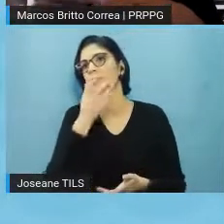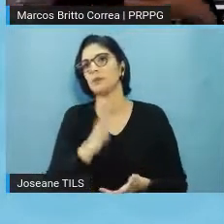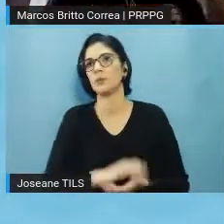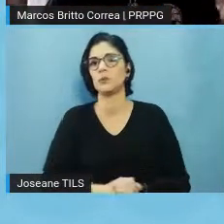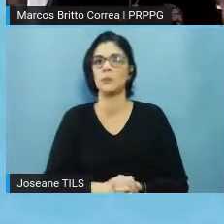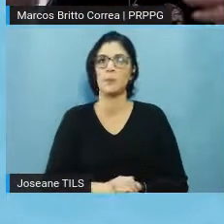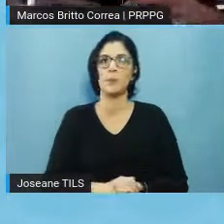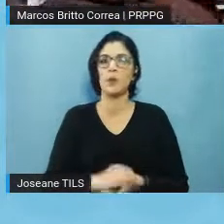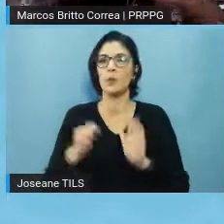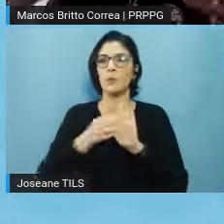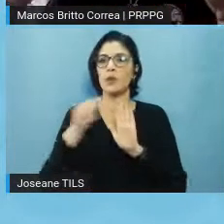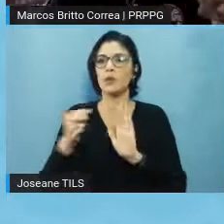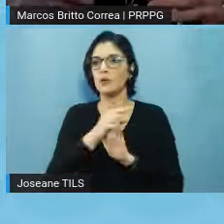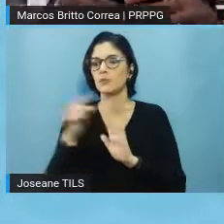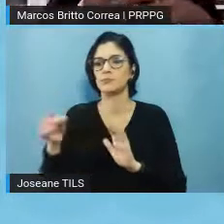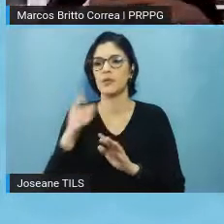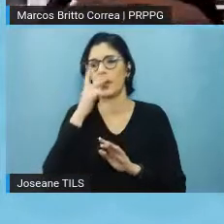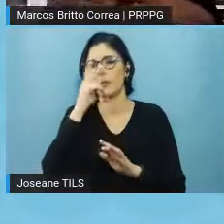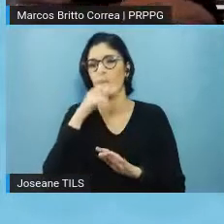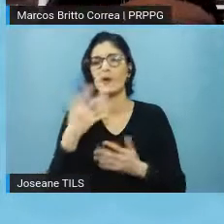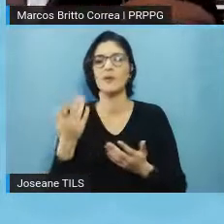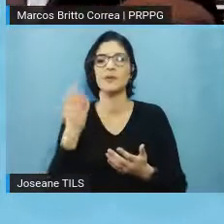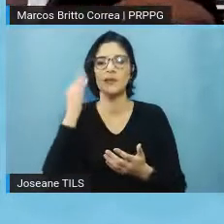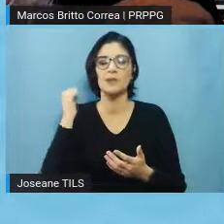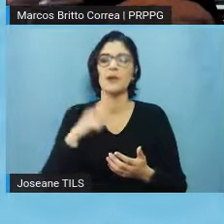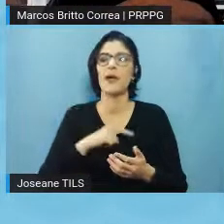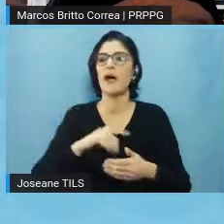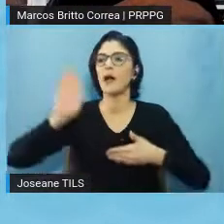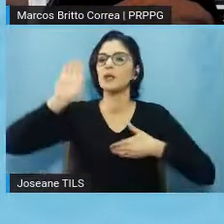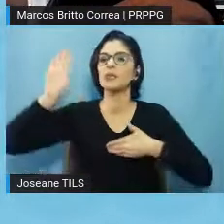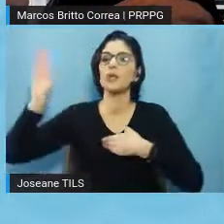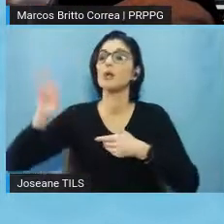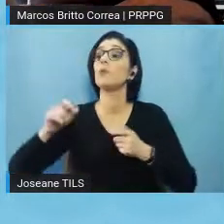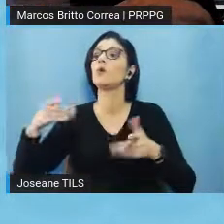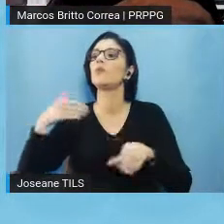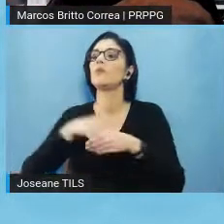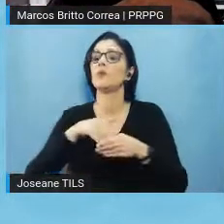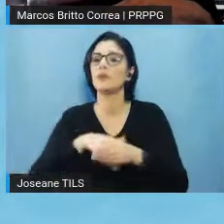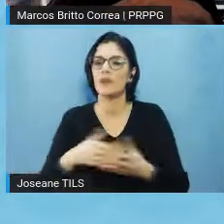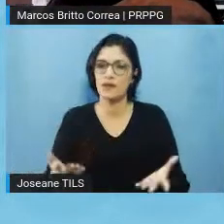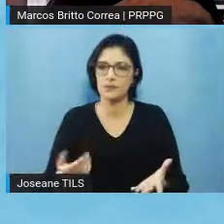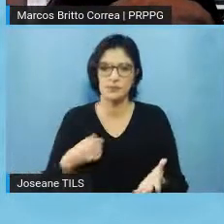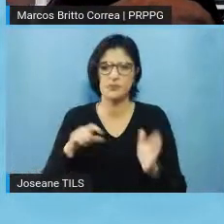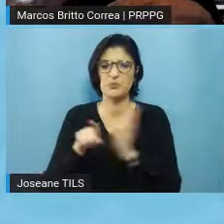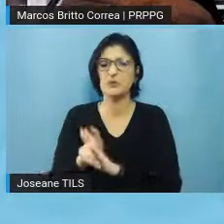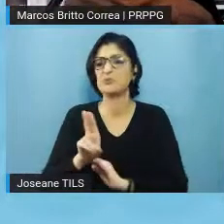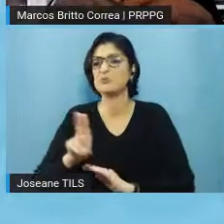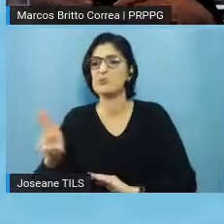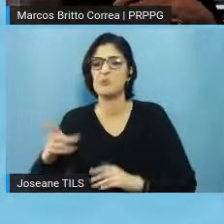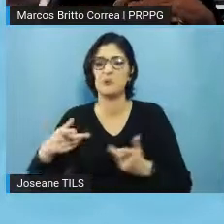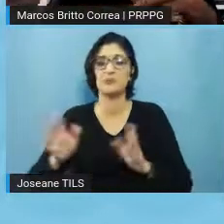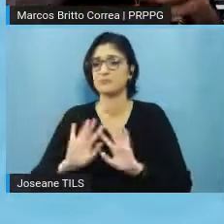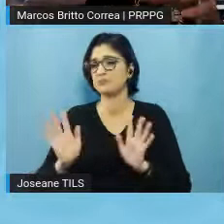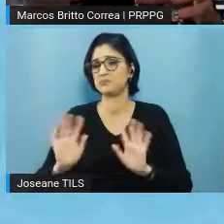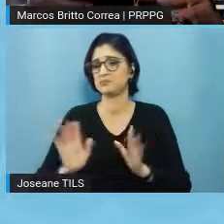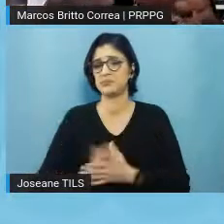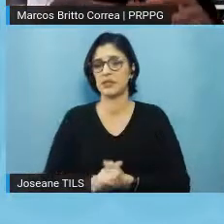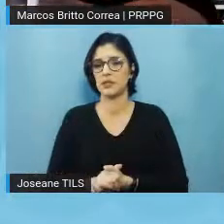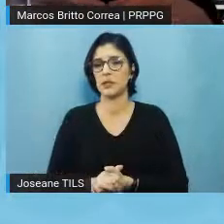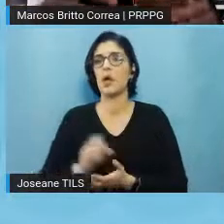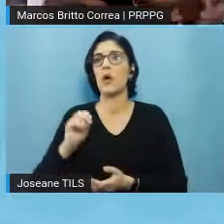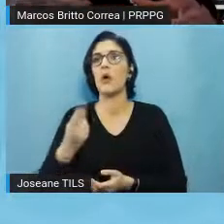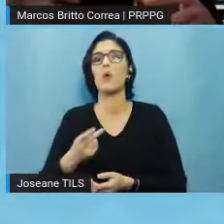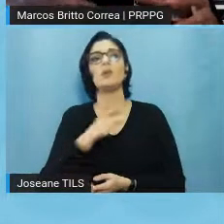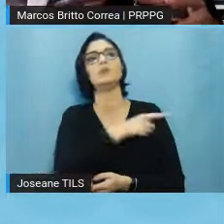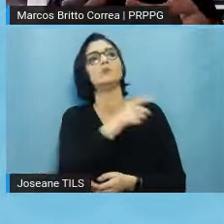a mais clássica, pesquisa eleitoral, mais pesquisas em estabelecimentos comerciais, por exemplo, né, onde